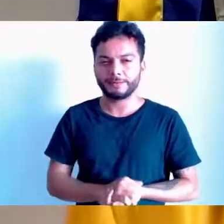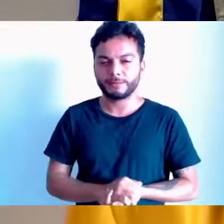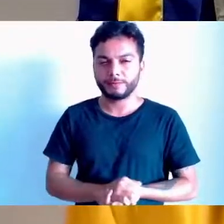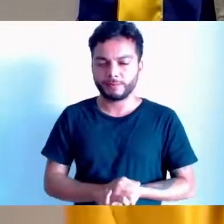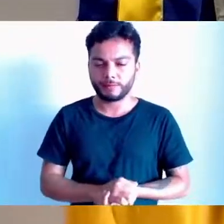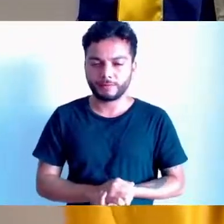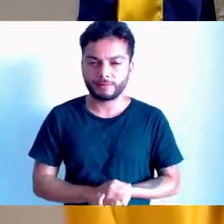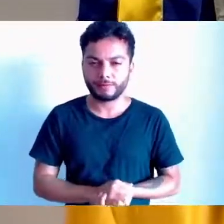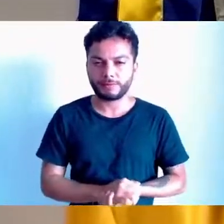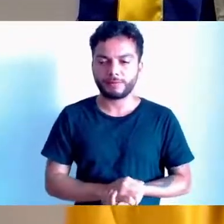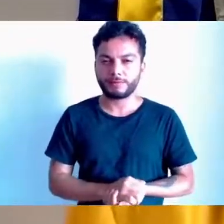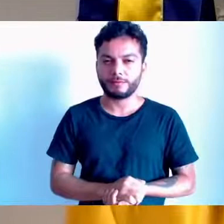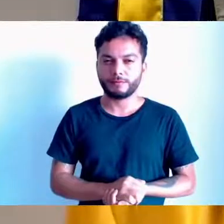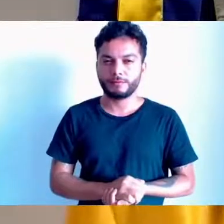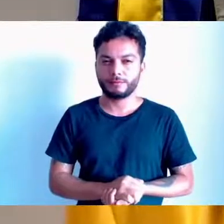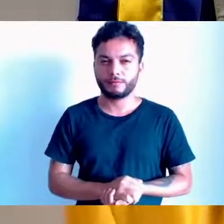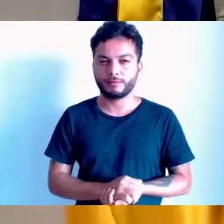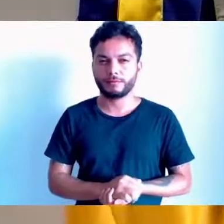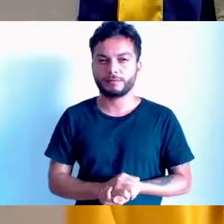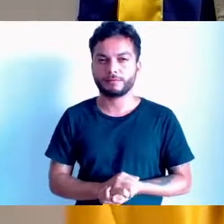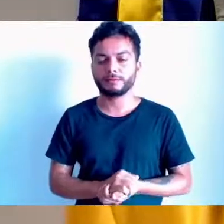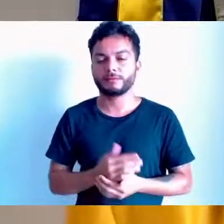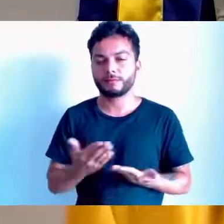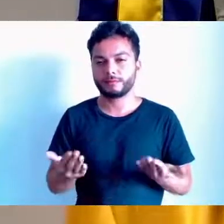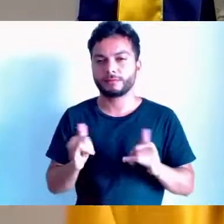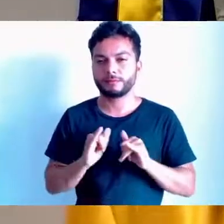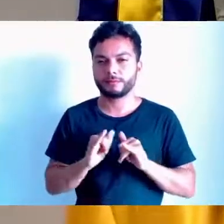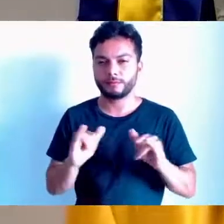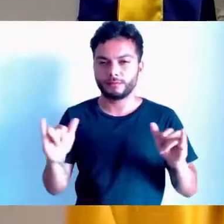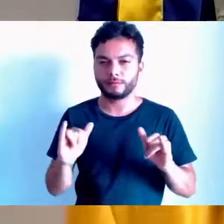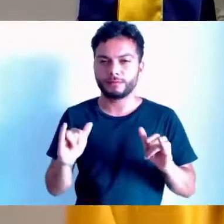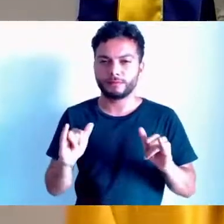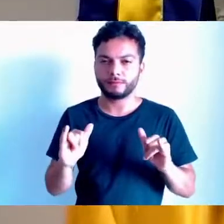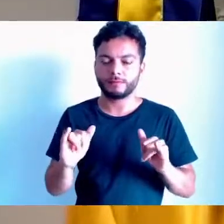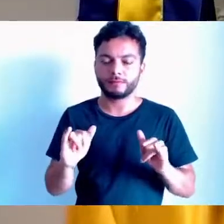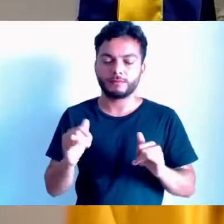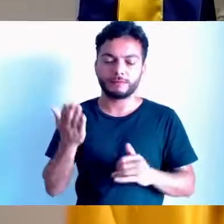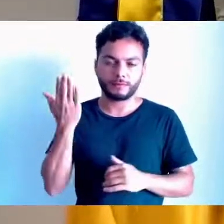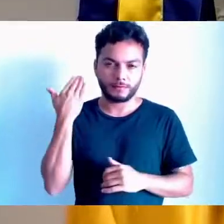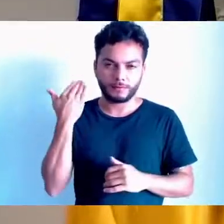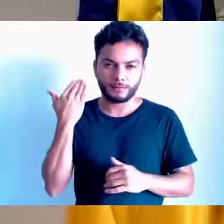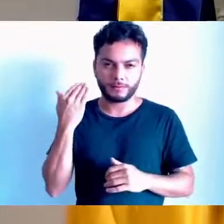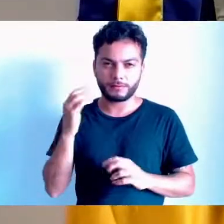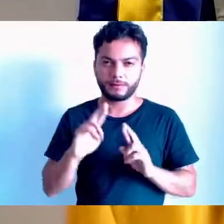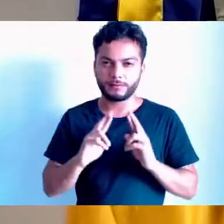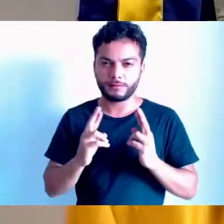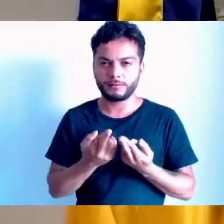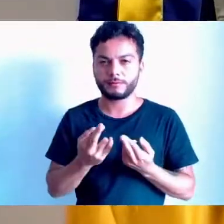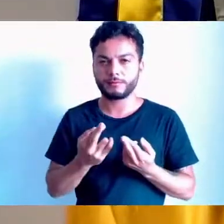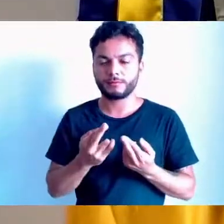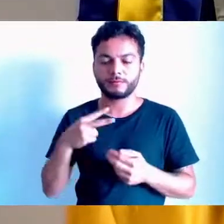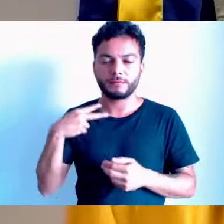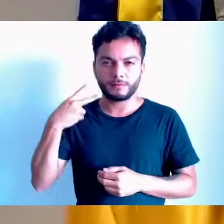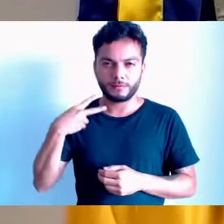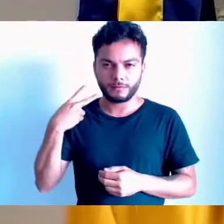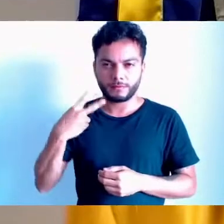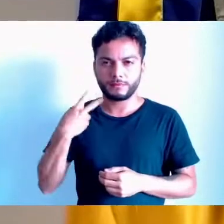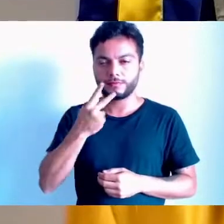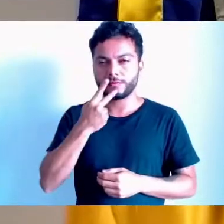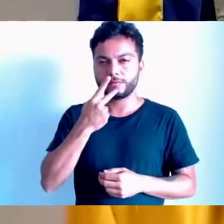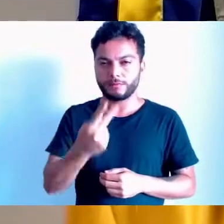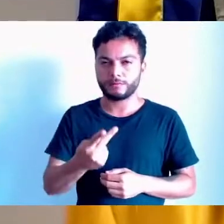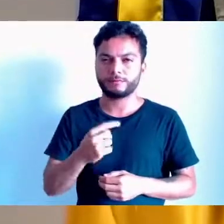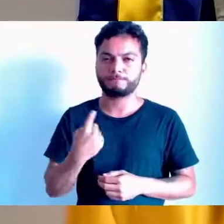esse telegrama. Dizer, na última sessão, o vereador falou aqui que a gente pegava